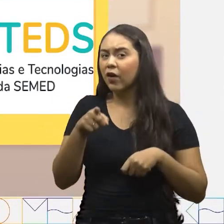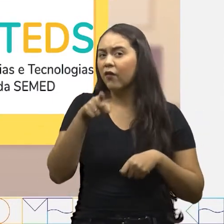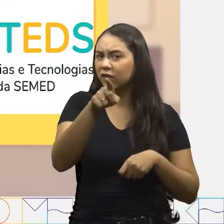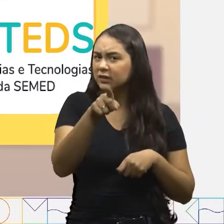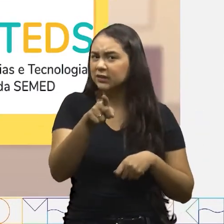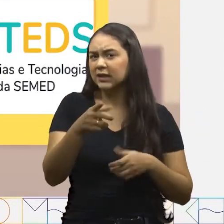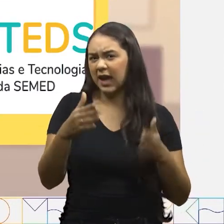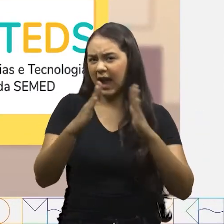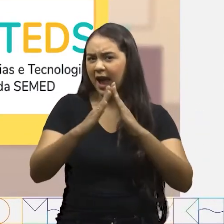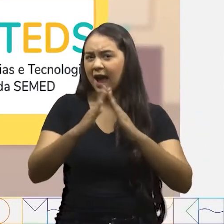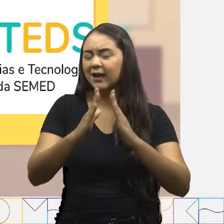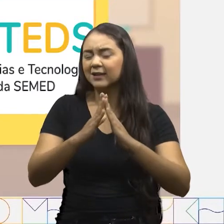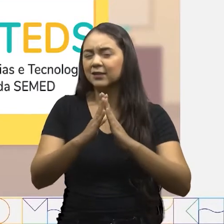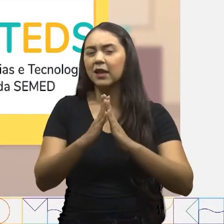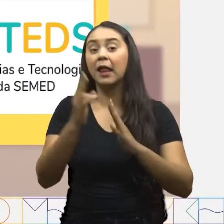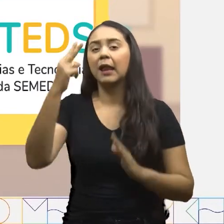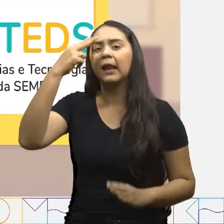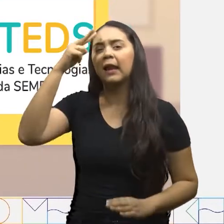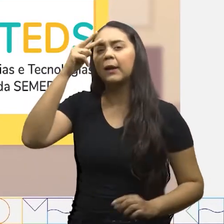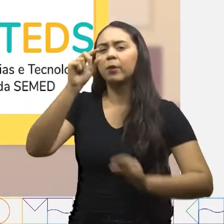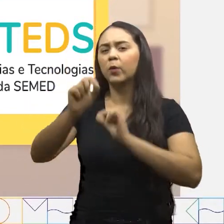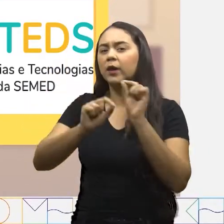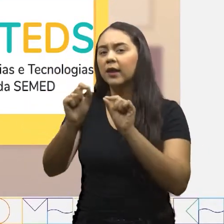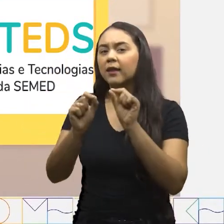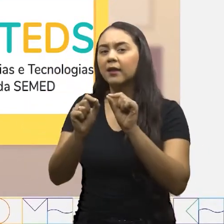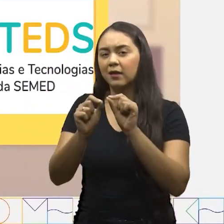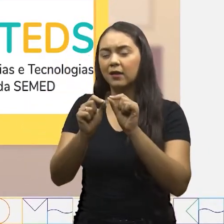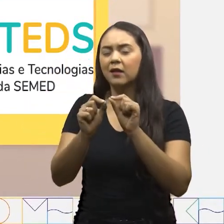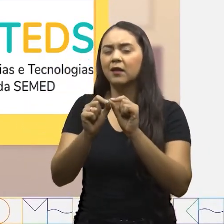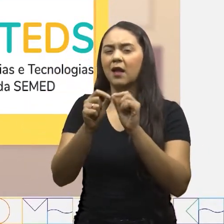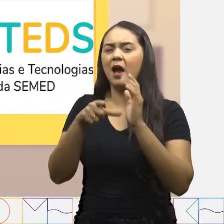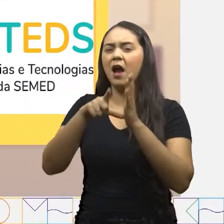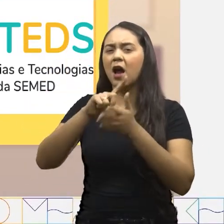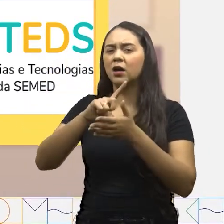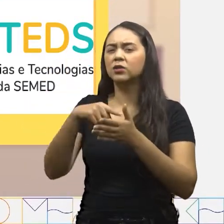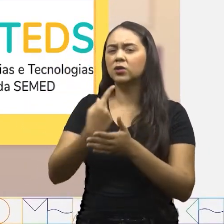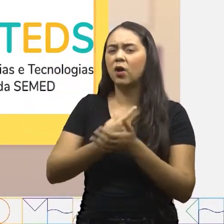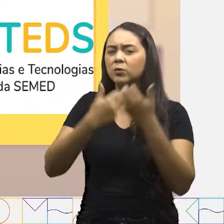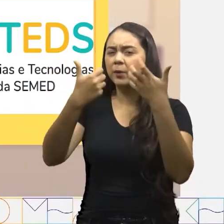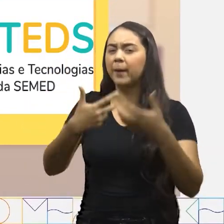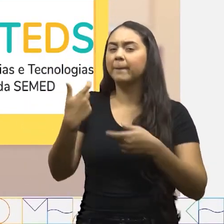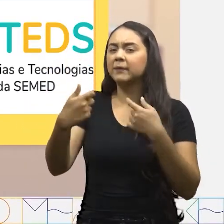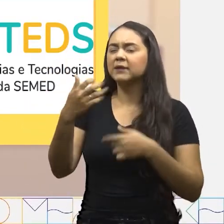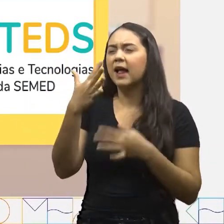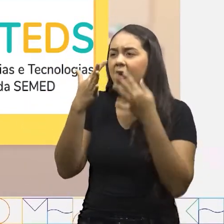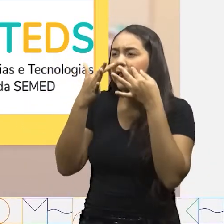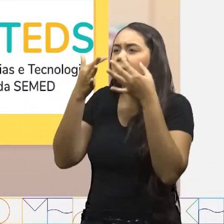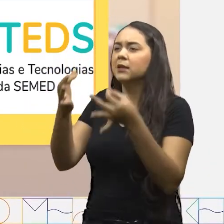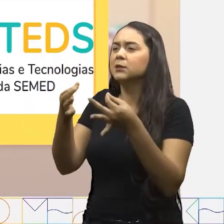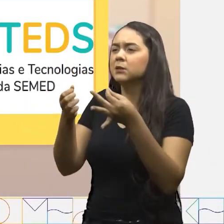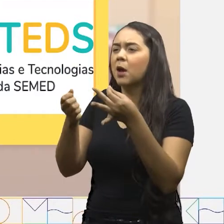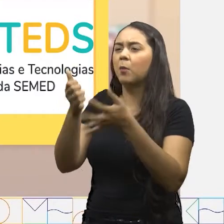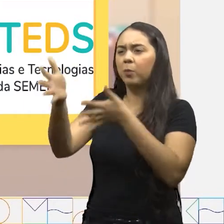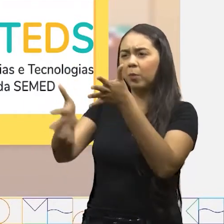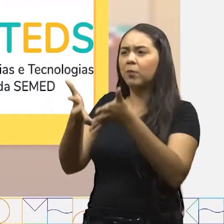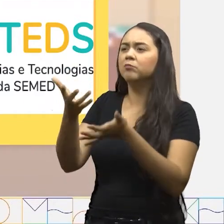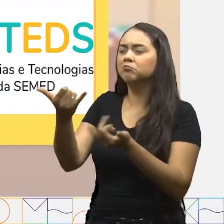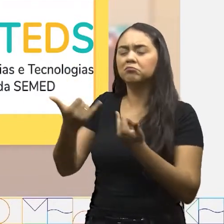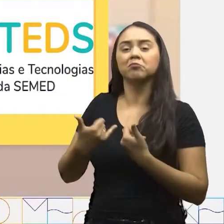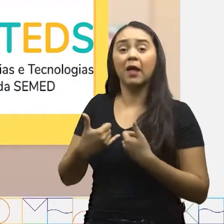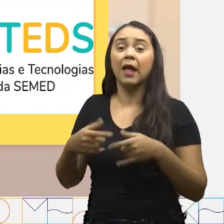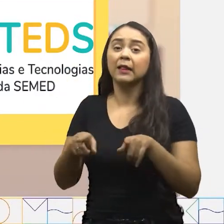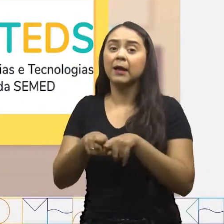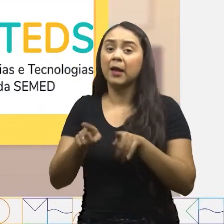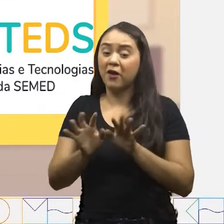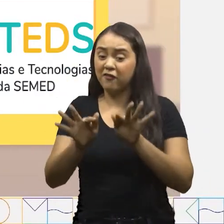Você que estará ouvindo, lembre-se do que já falamos sobre a escuta atenta! Ouça com atenção! Ao